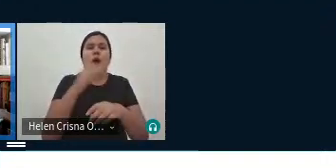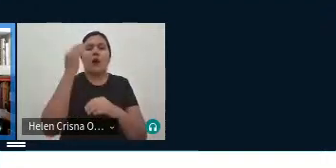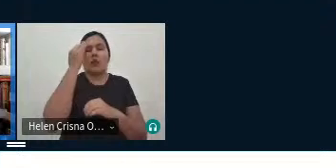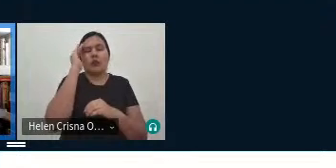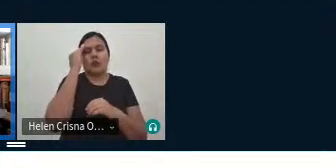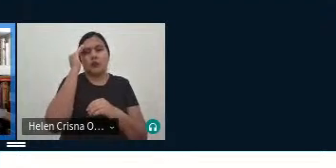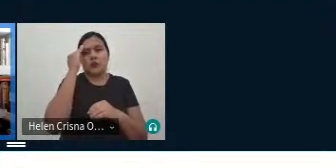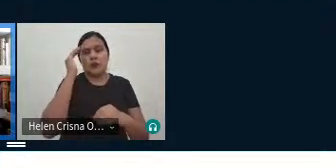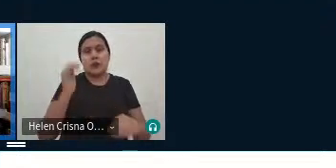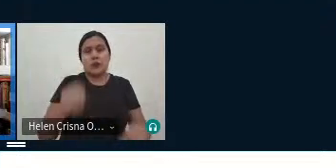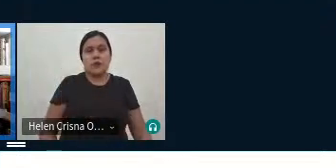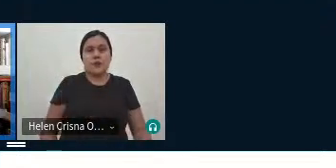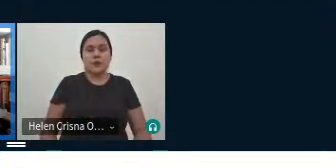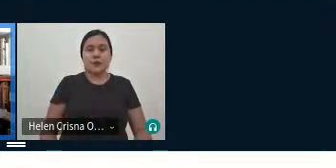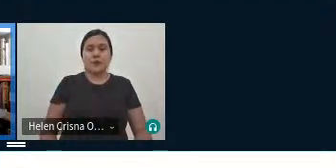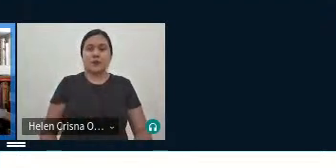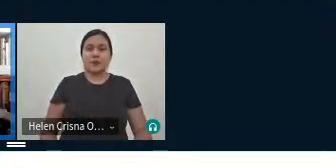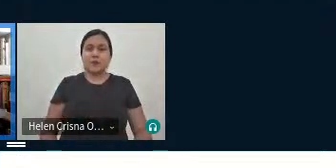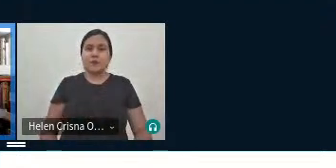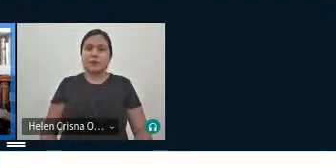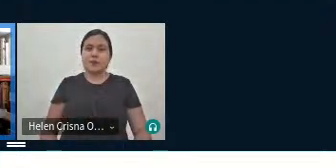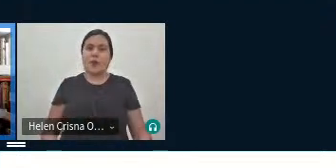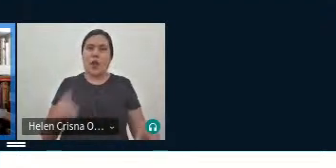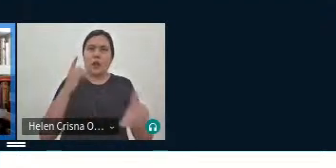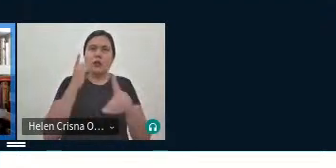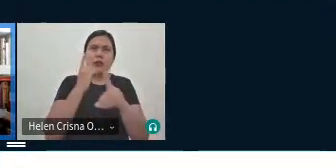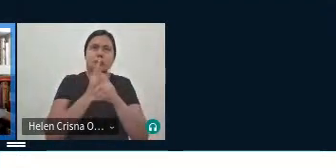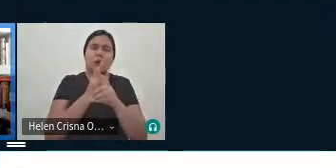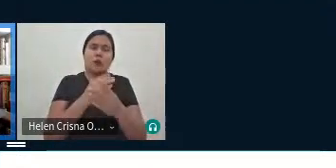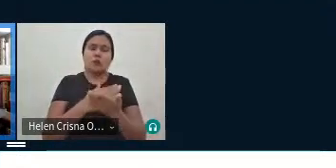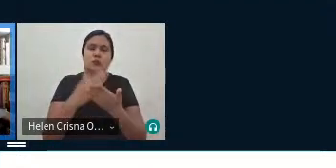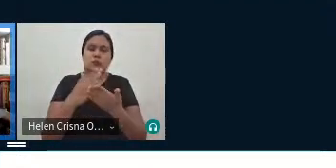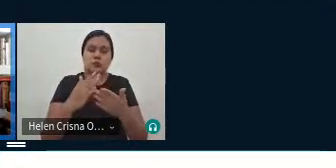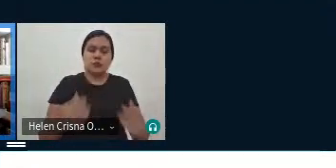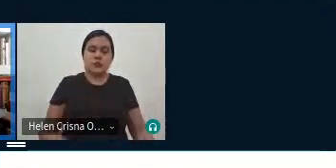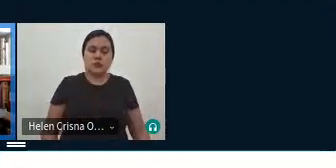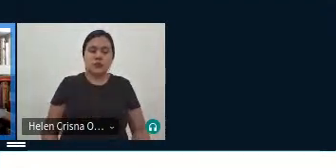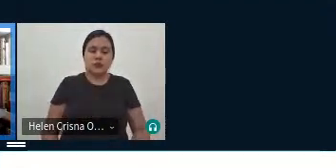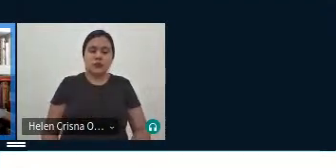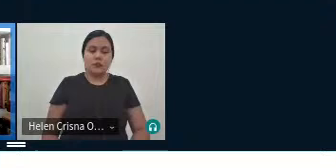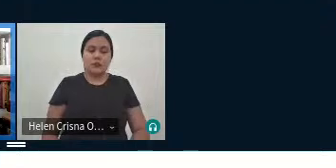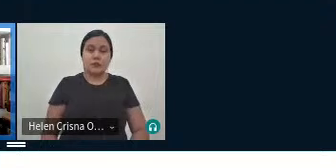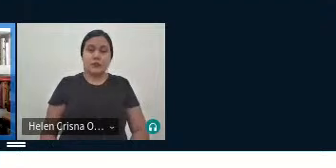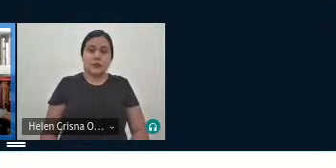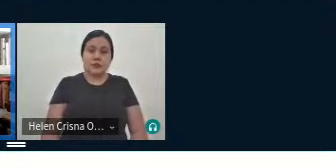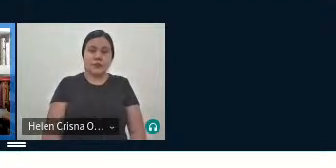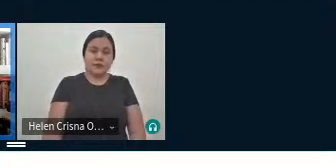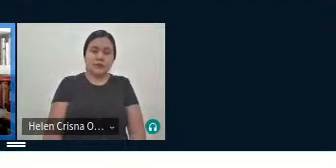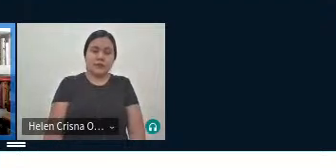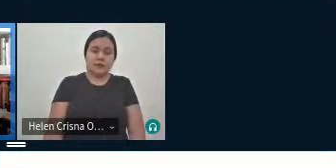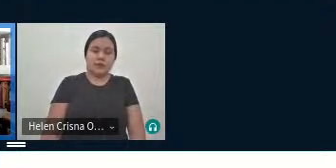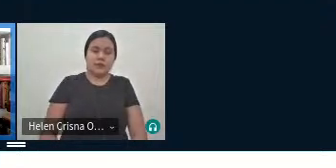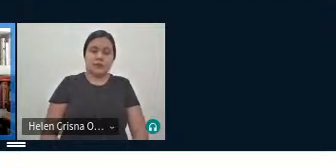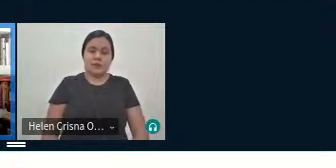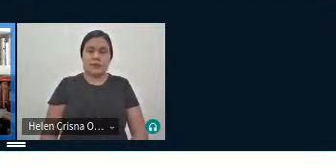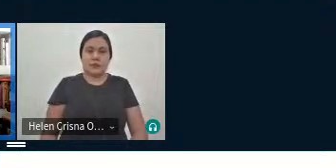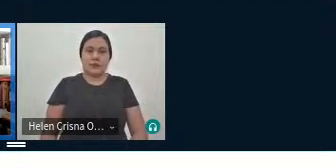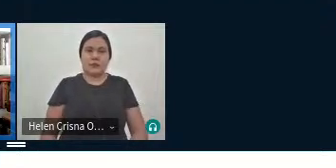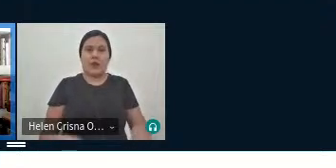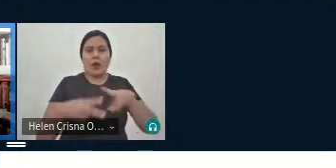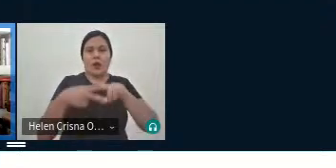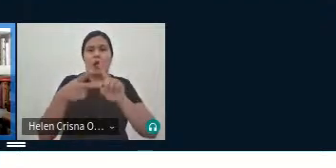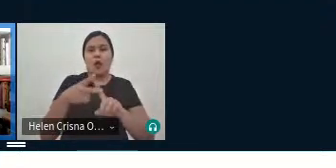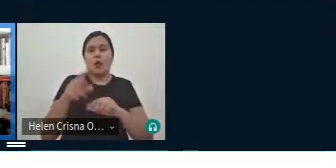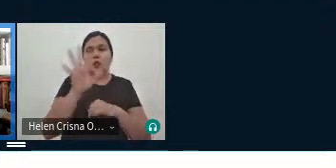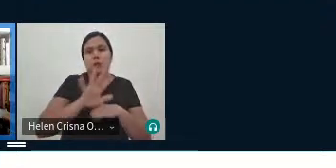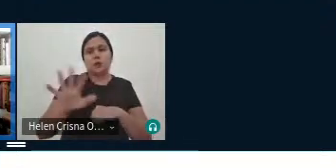de como que se deu como eu disse inicialmente esse encontro né dessas duas áreas